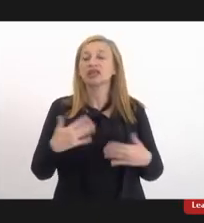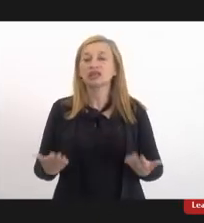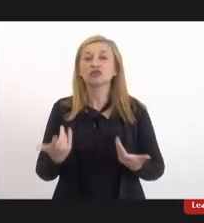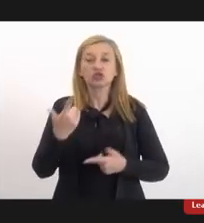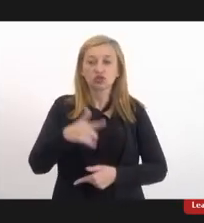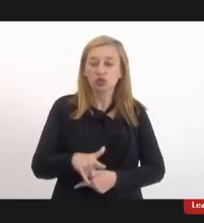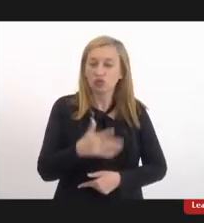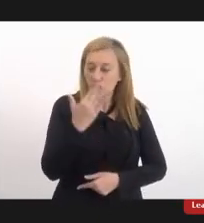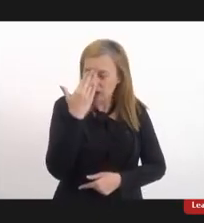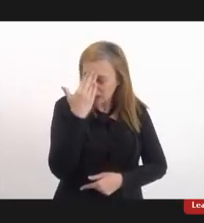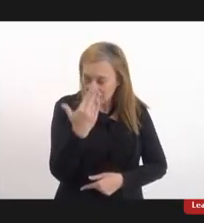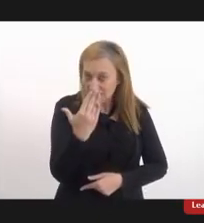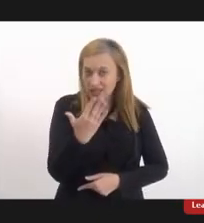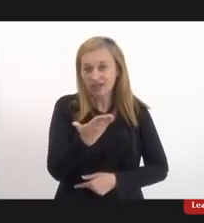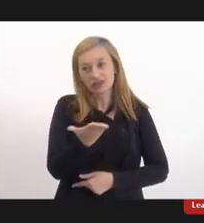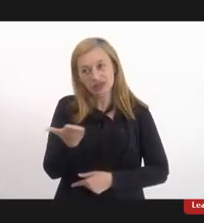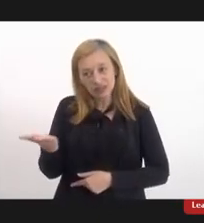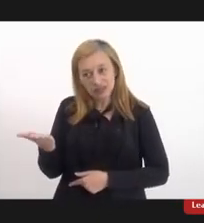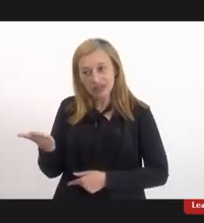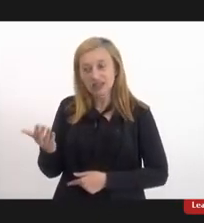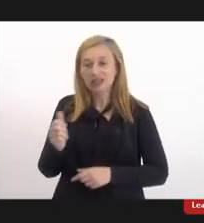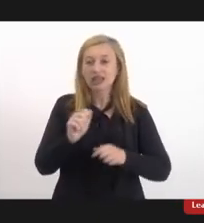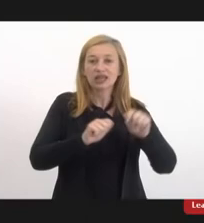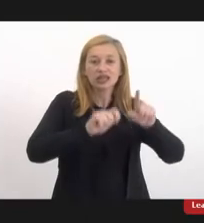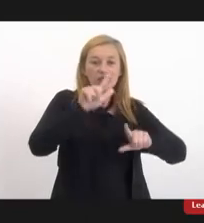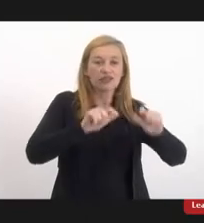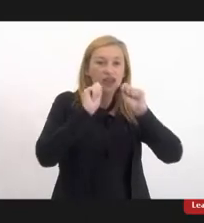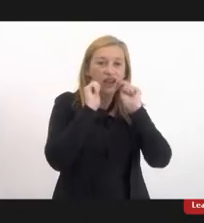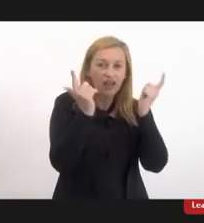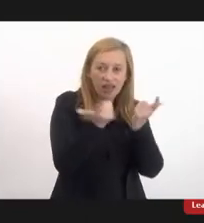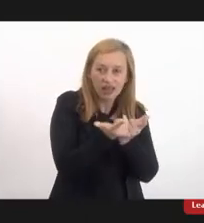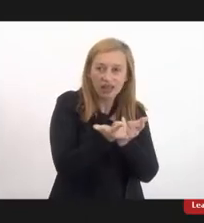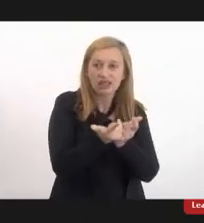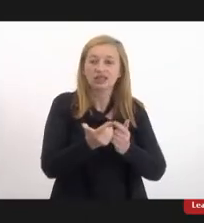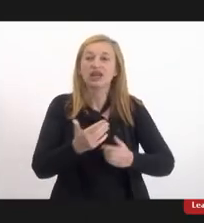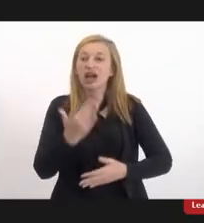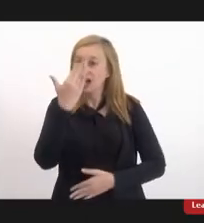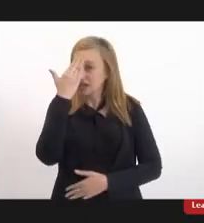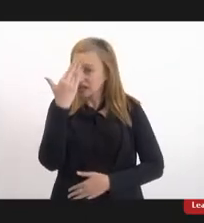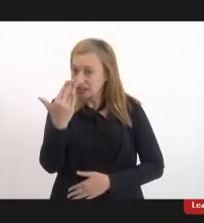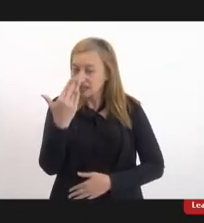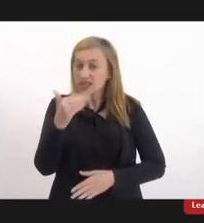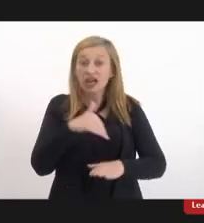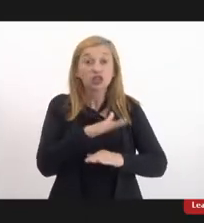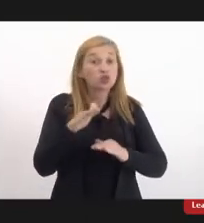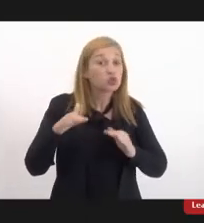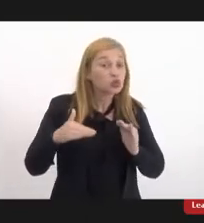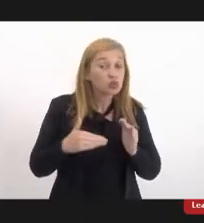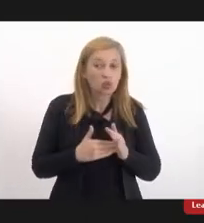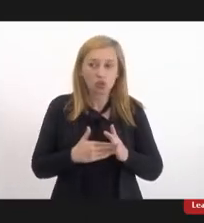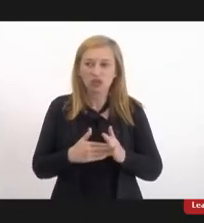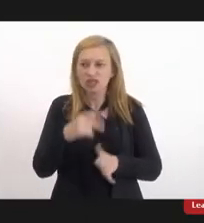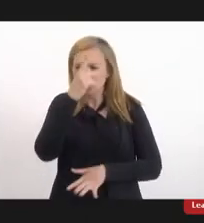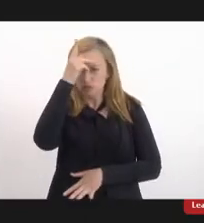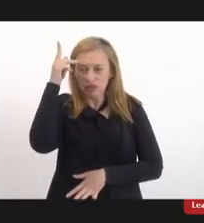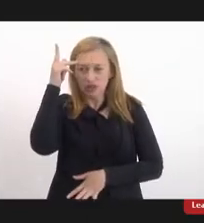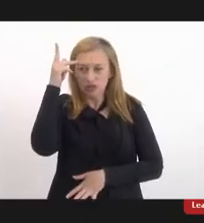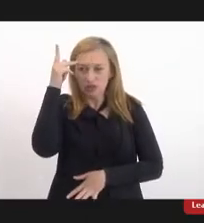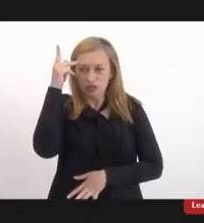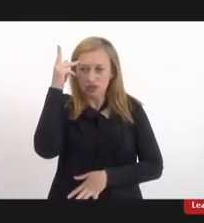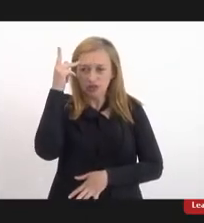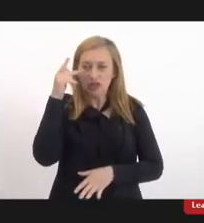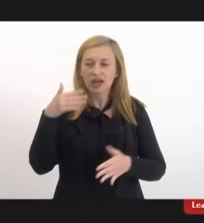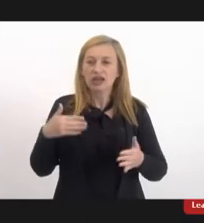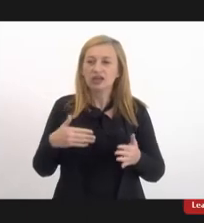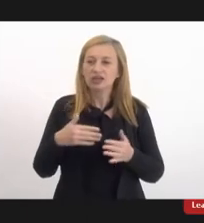mais uma vez, eu quero agradecer à TV LERJ, agradecer a todas as pessoas que estiveram